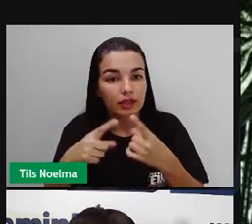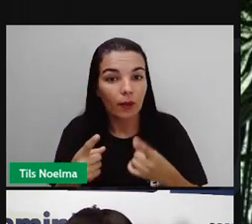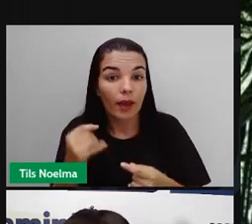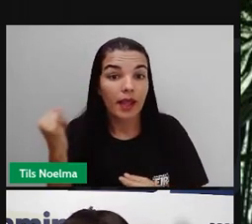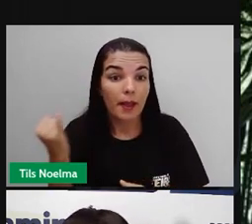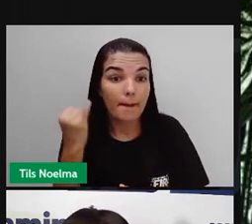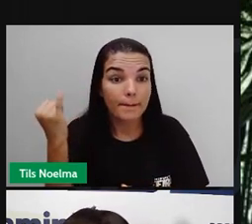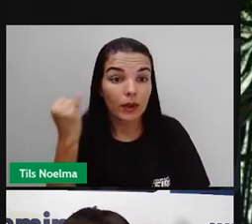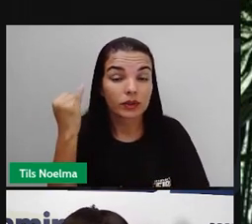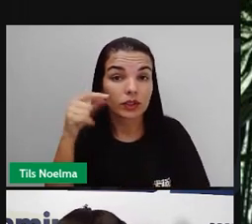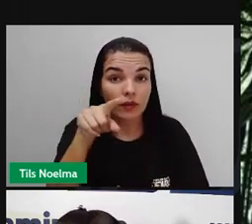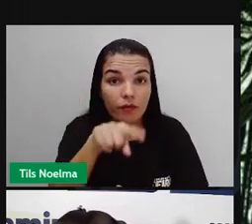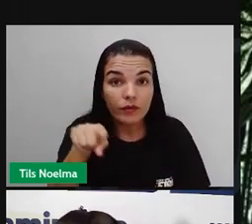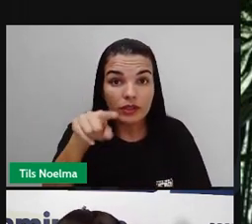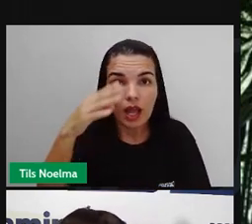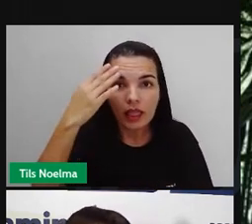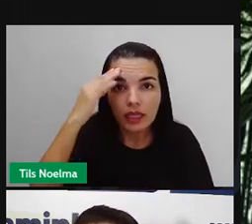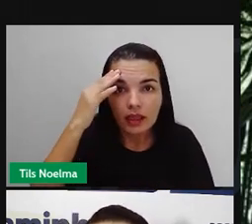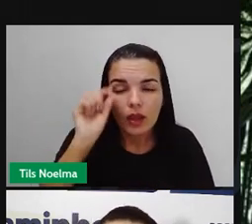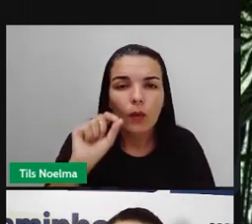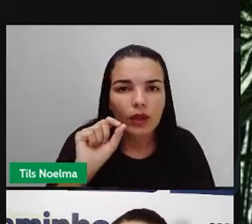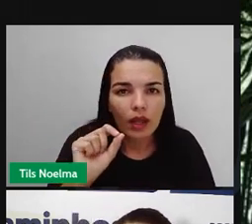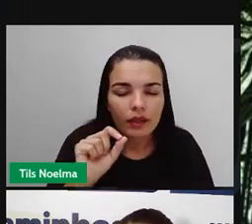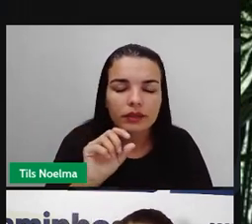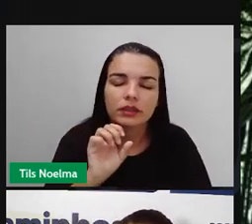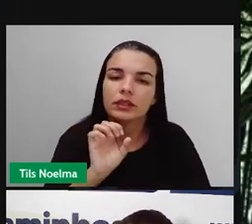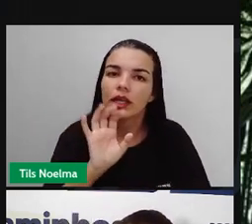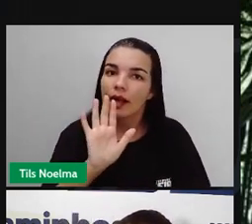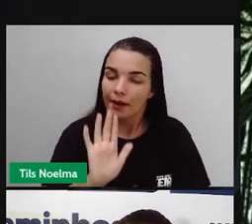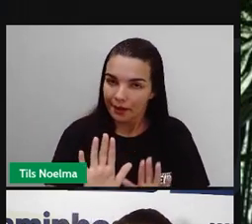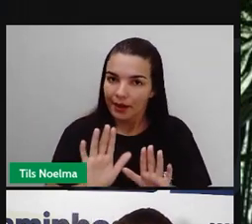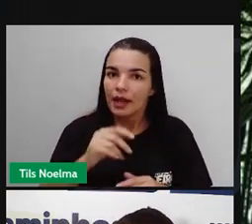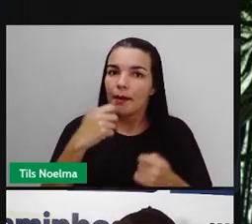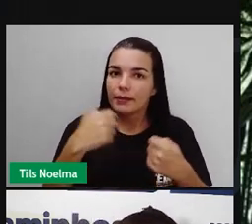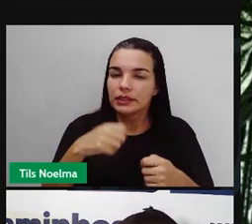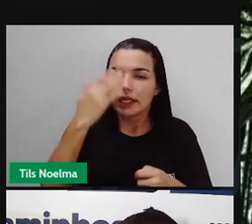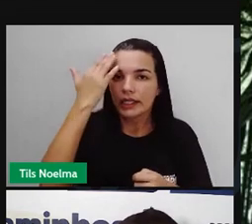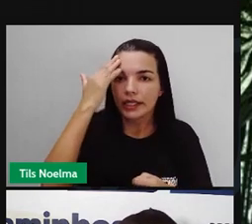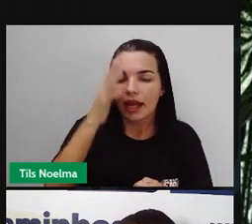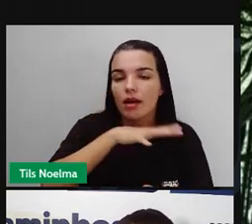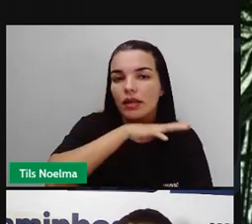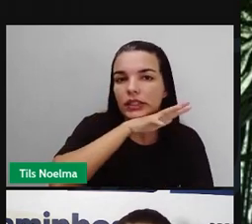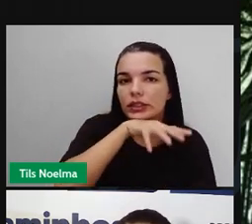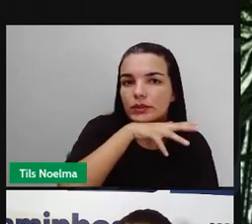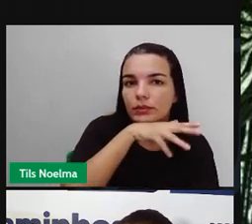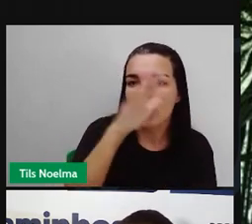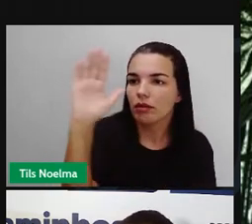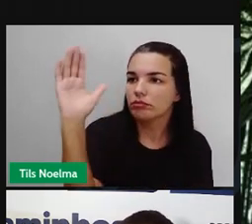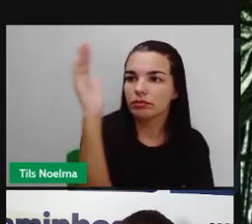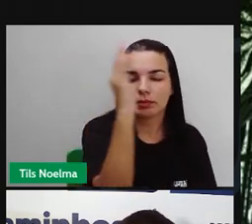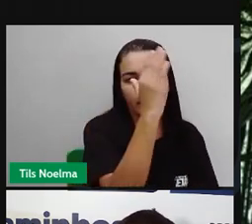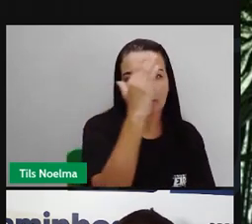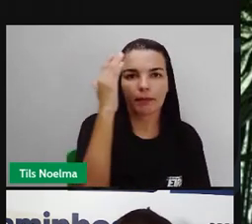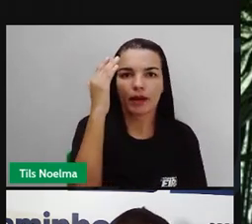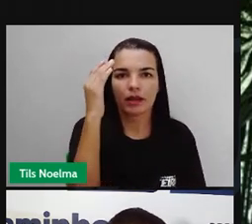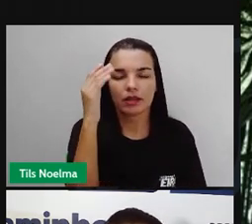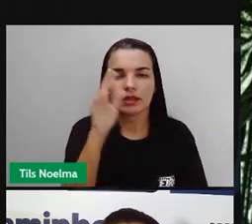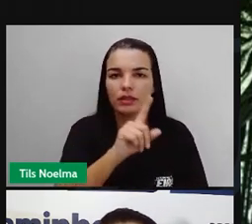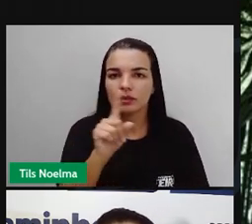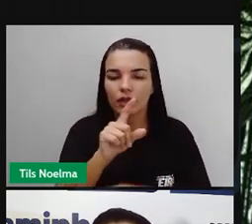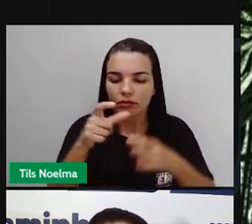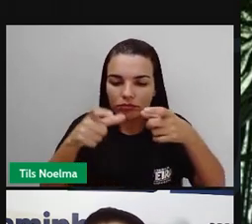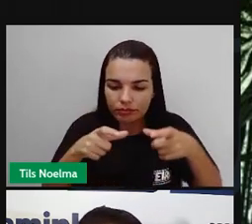não estamos falando da Amazônia no caso de idioma e nem estamos falando do Amazônia dos Estados.